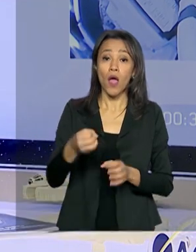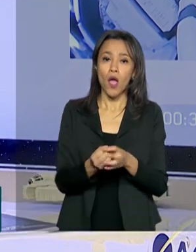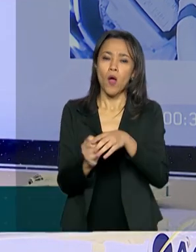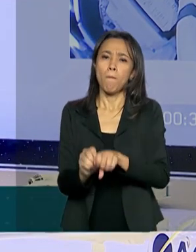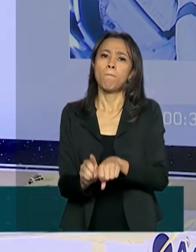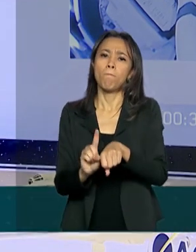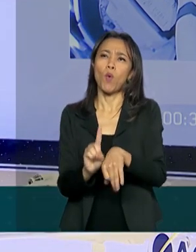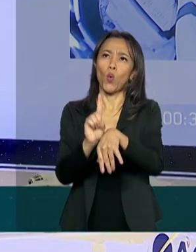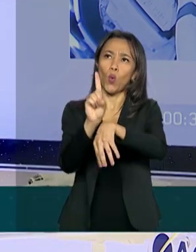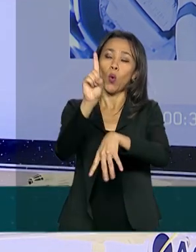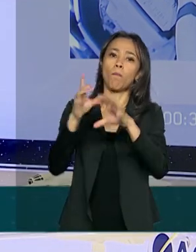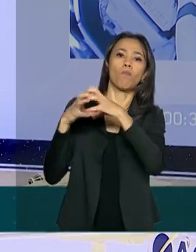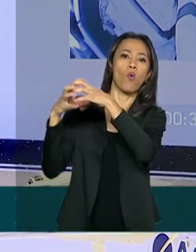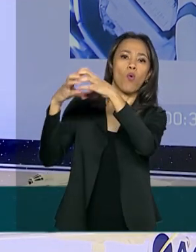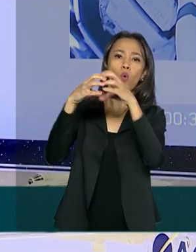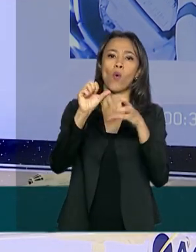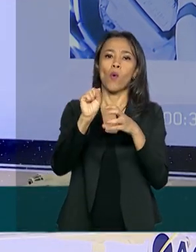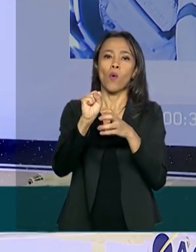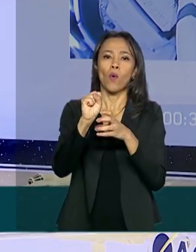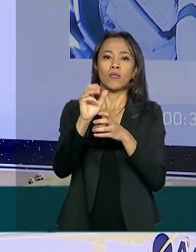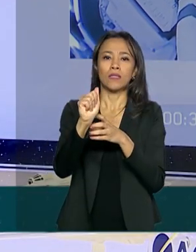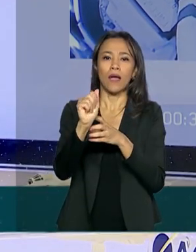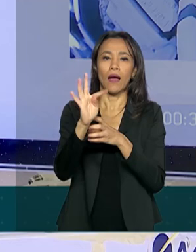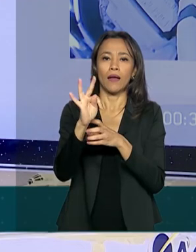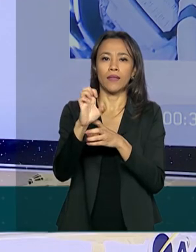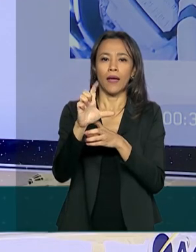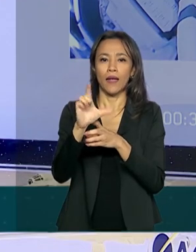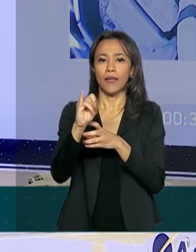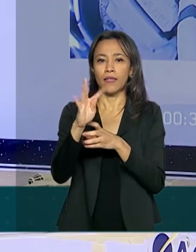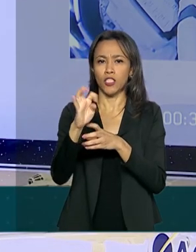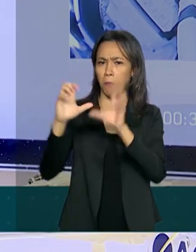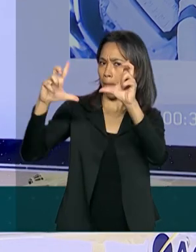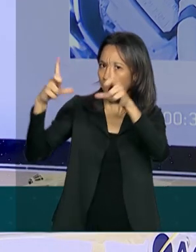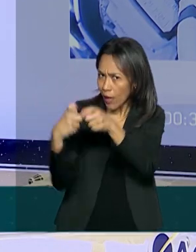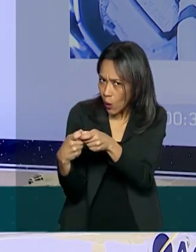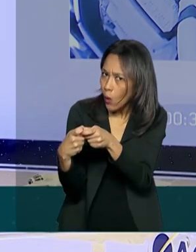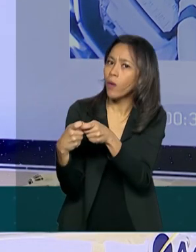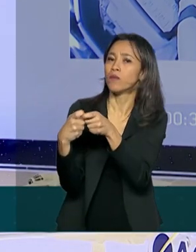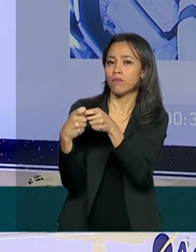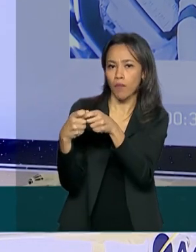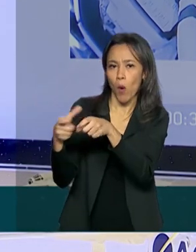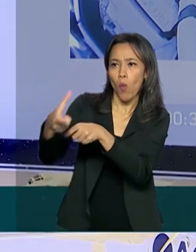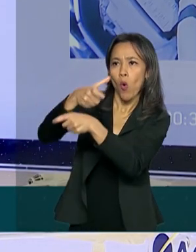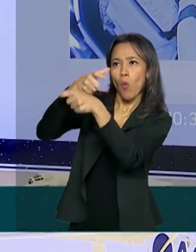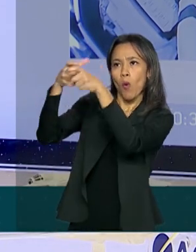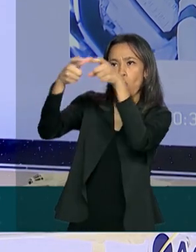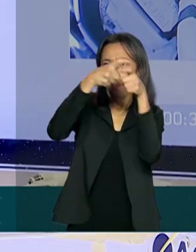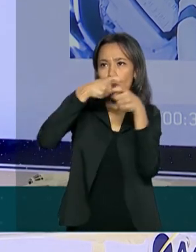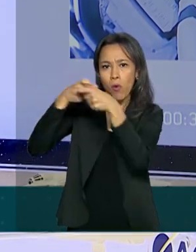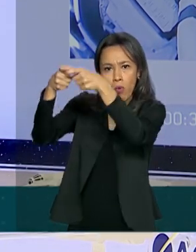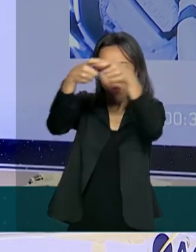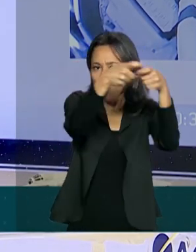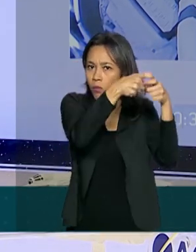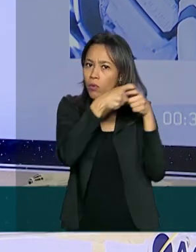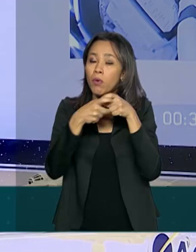de menor tamanho, com uma capacidade tecnológica embarcada enorme. Isso permite uma